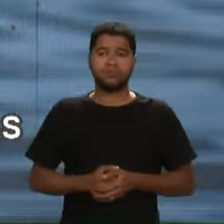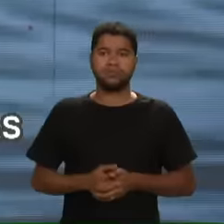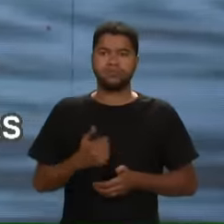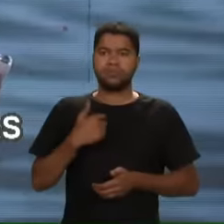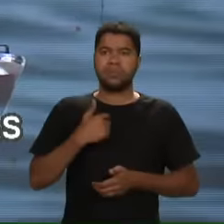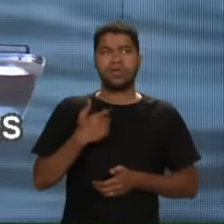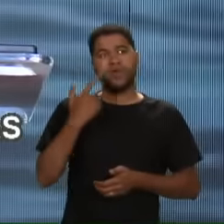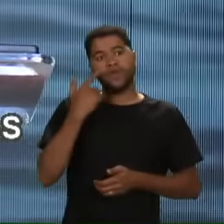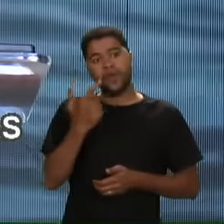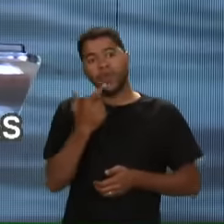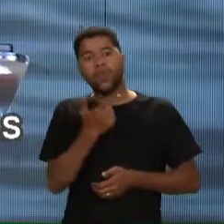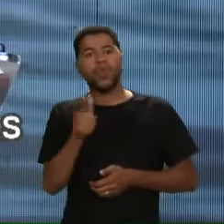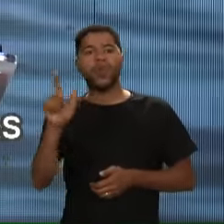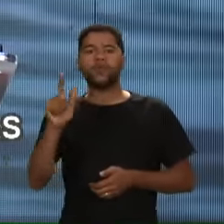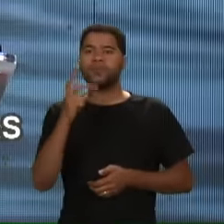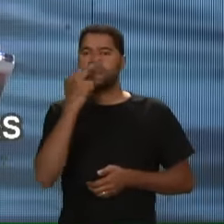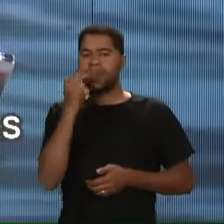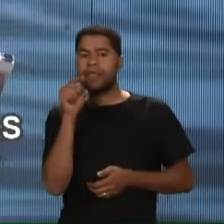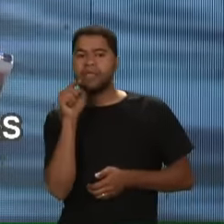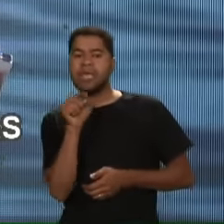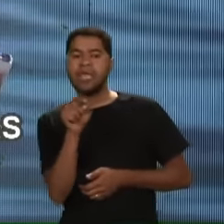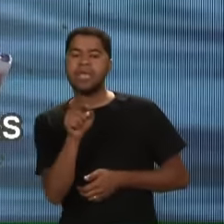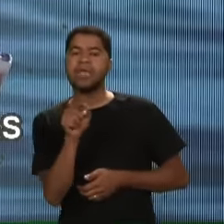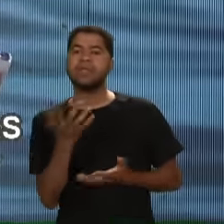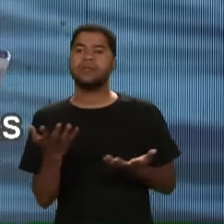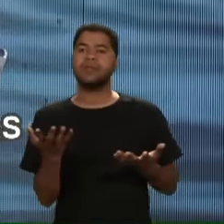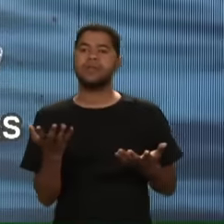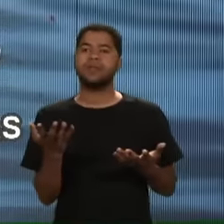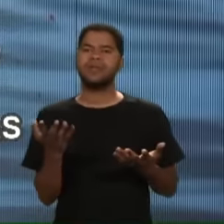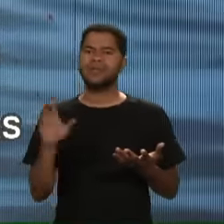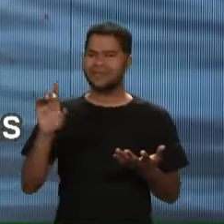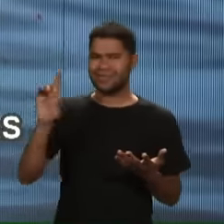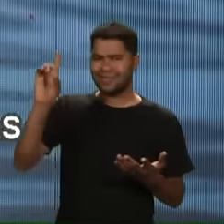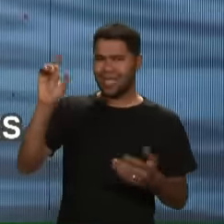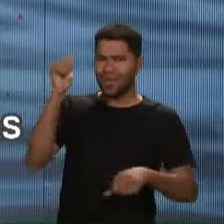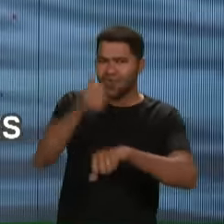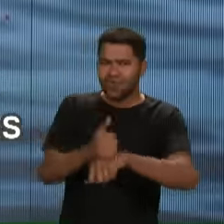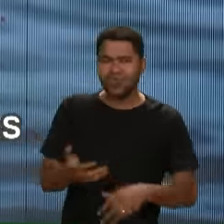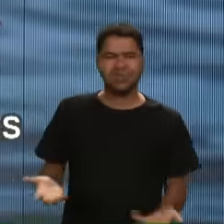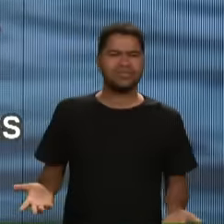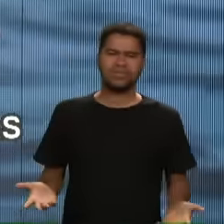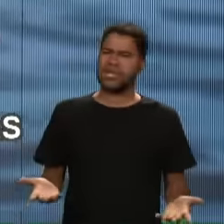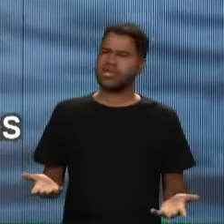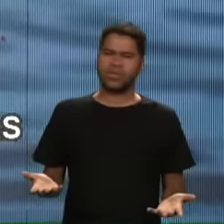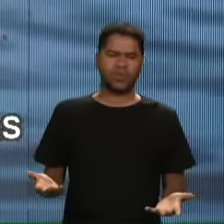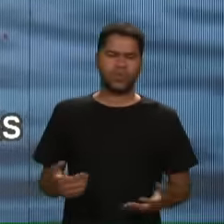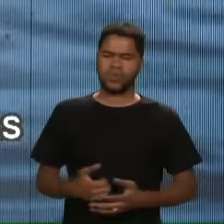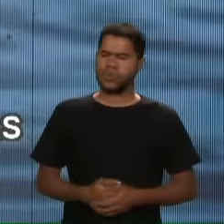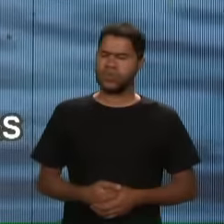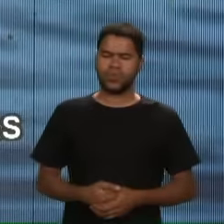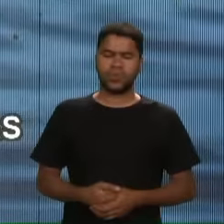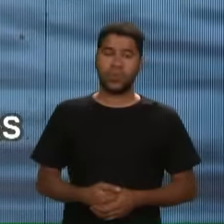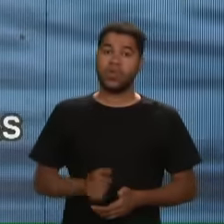não posso Ver o outro Como se o outro Fosse Deus Mas eu e você